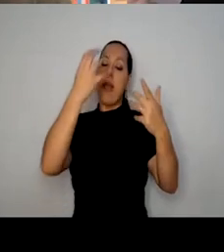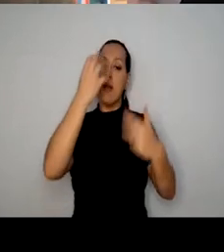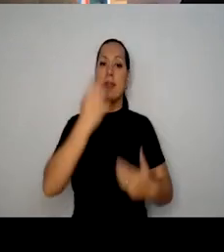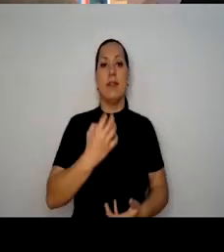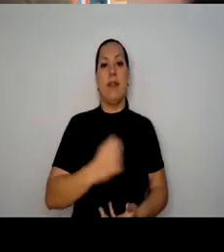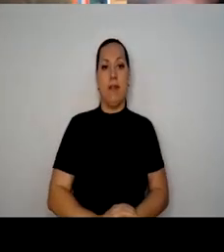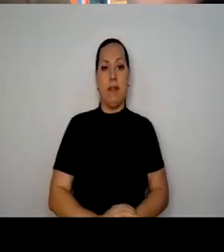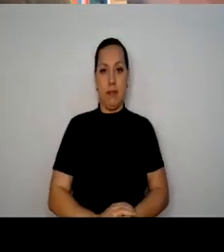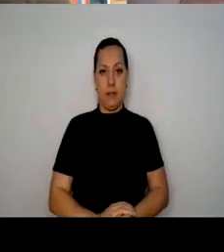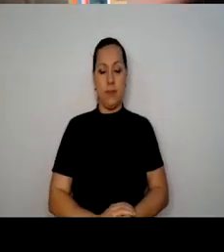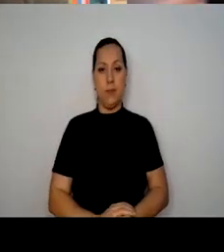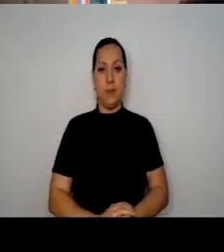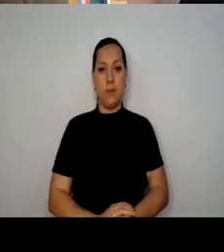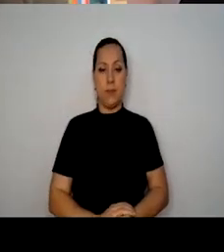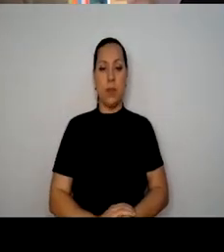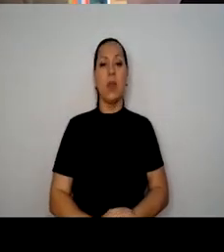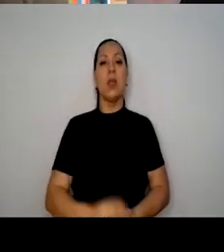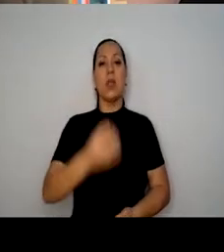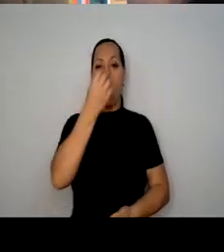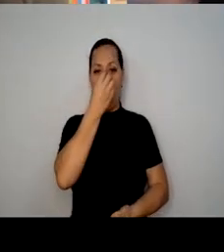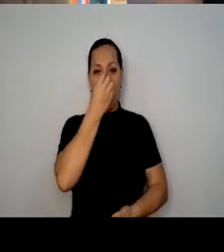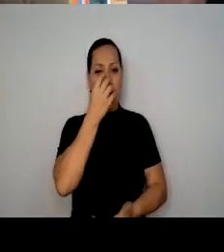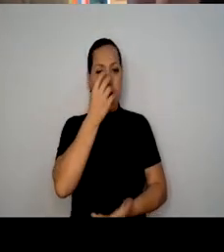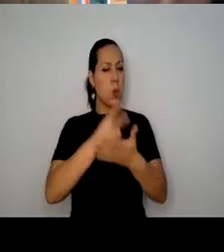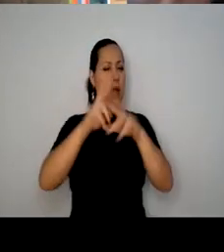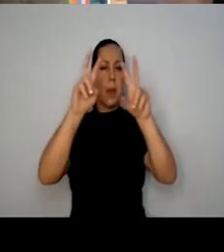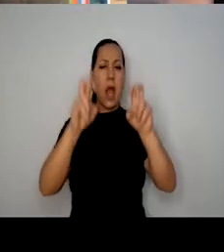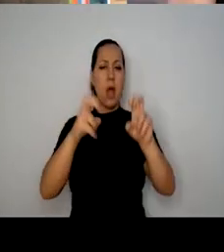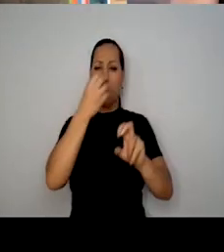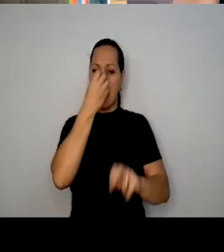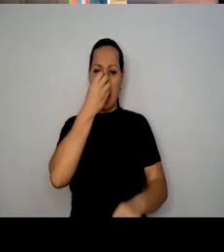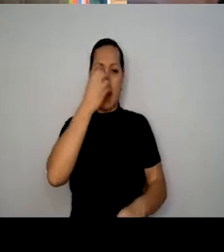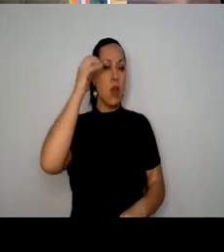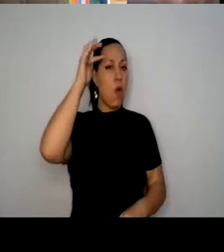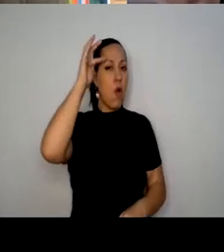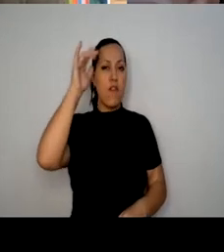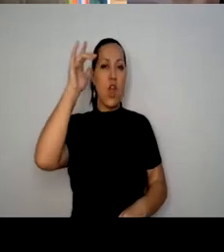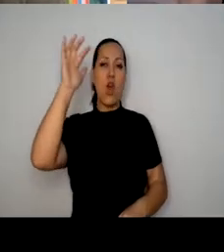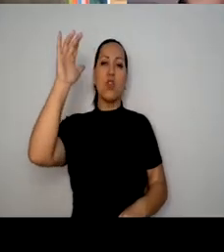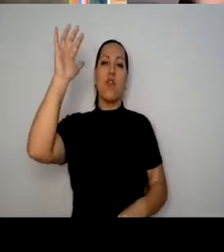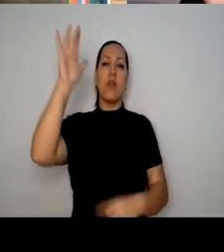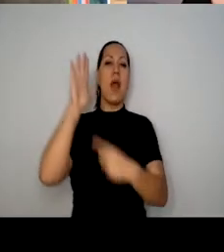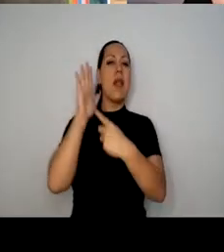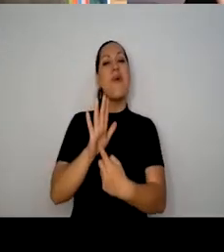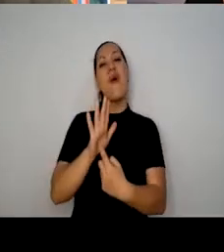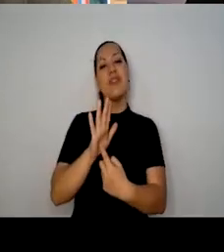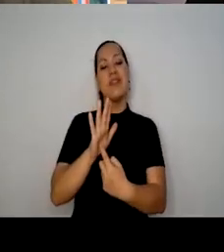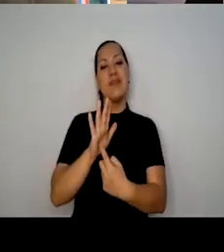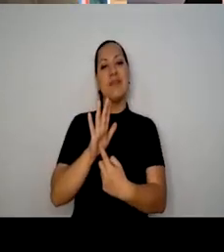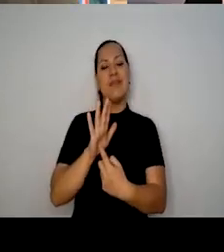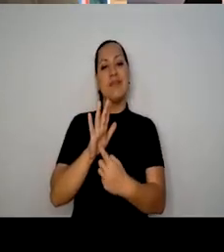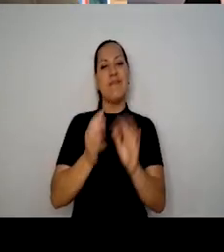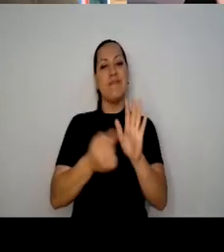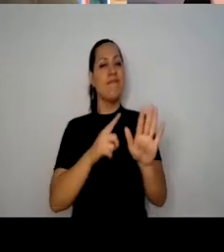Ele está sempre falando sobre o assunto sério, o assunto filosófico, o assunto... Se ele não tiver,